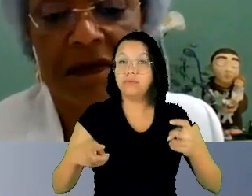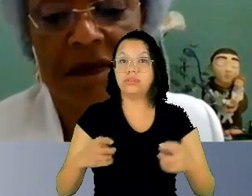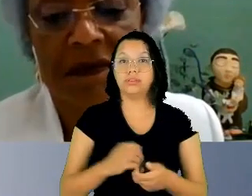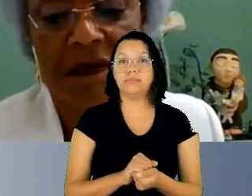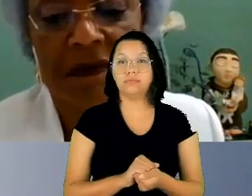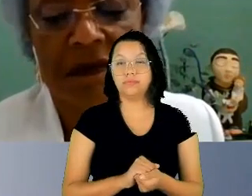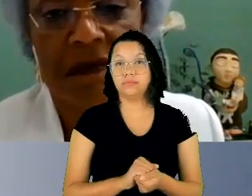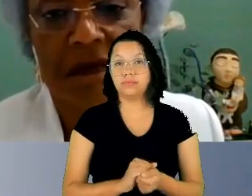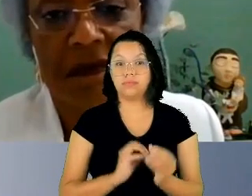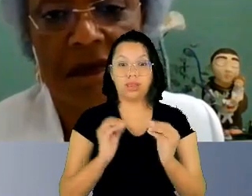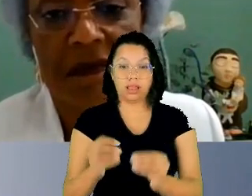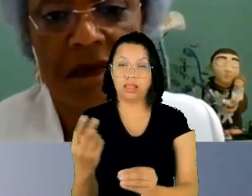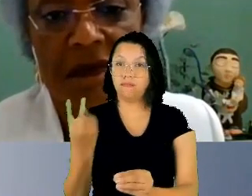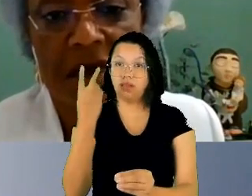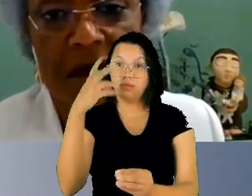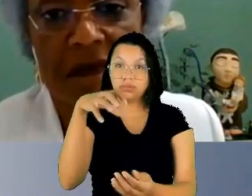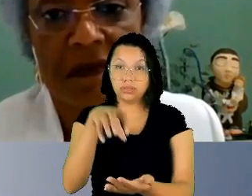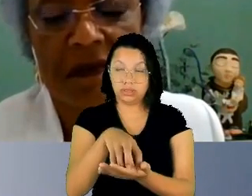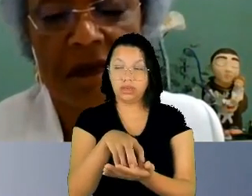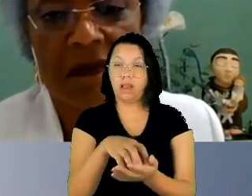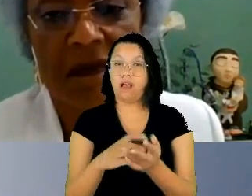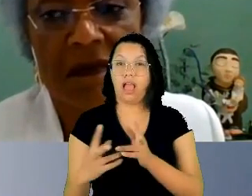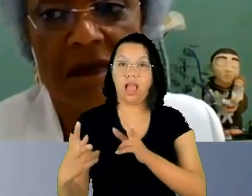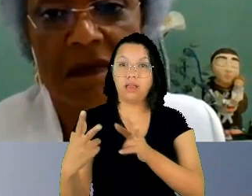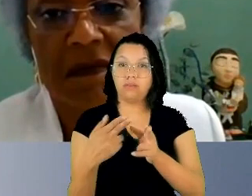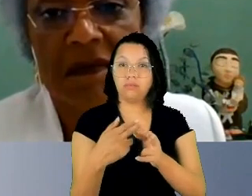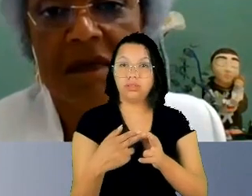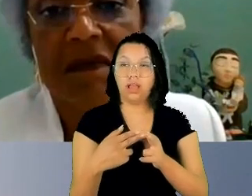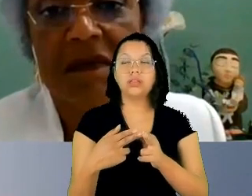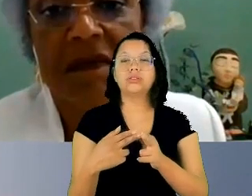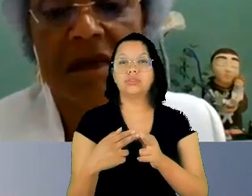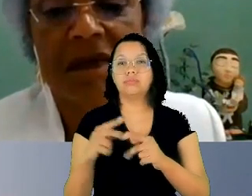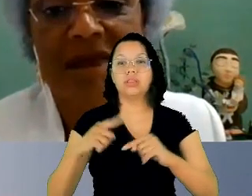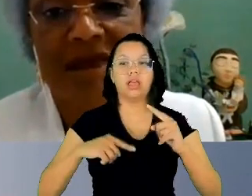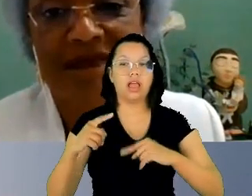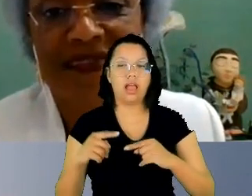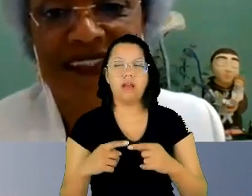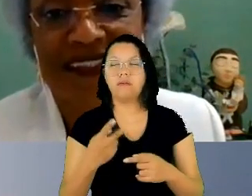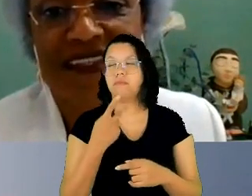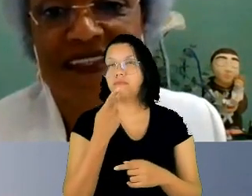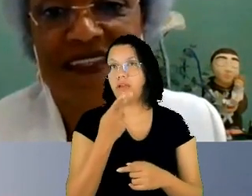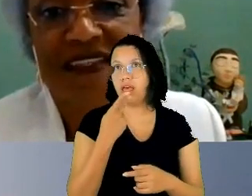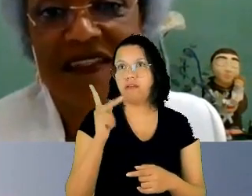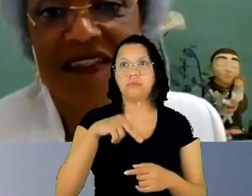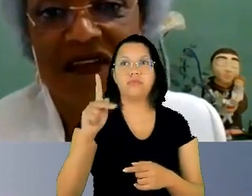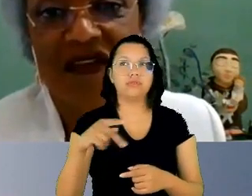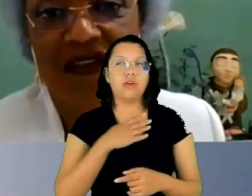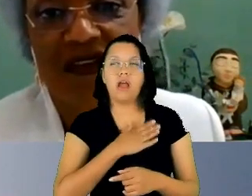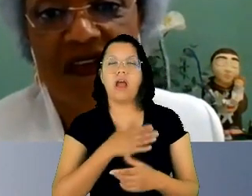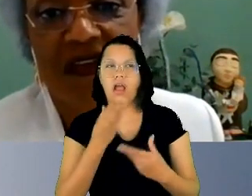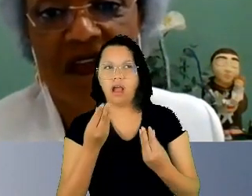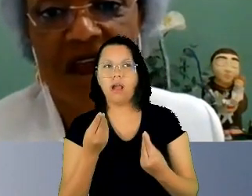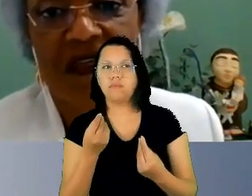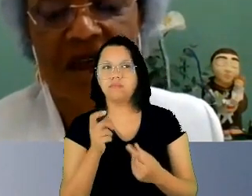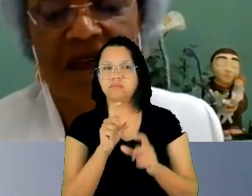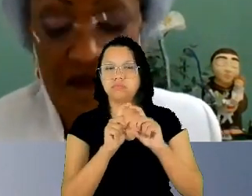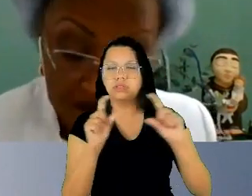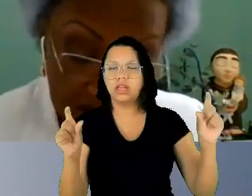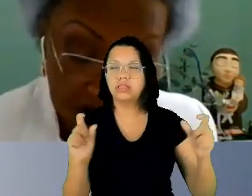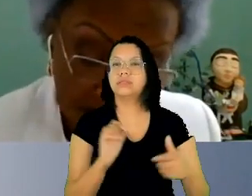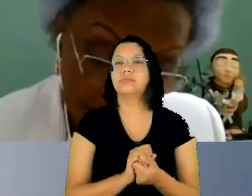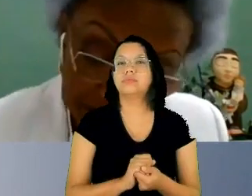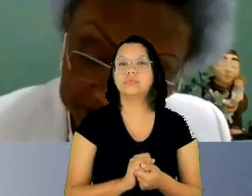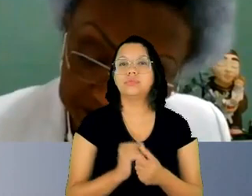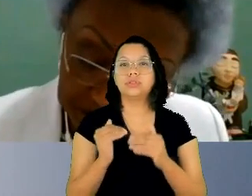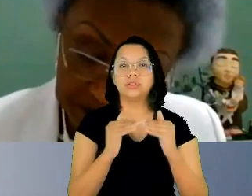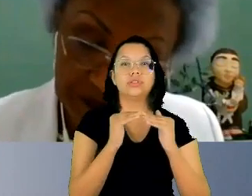igualdade material como dizia a professora Flávia gostei muito da frase que segundo Ferraioli é